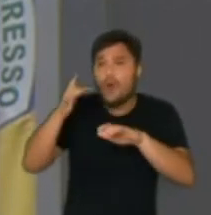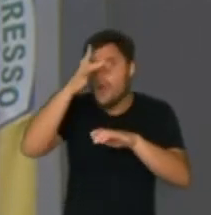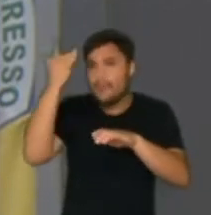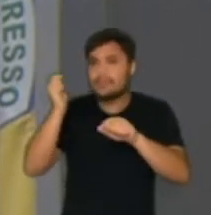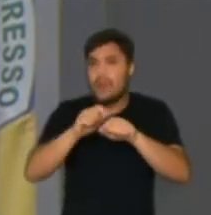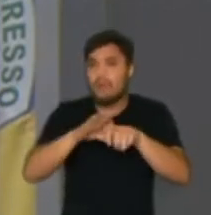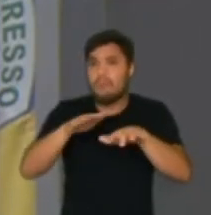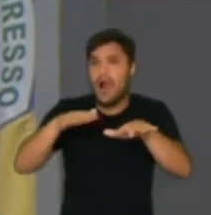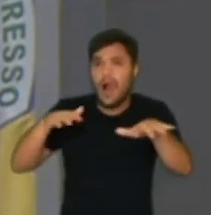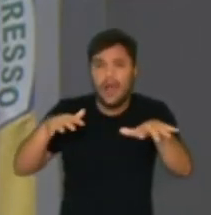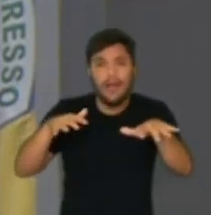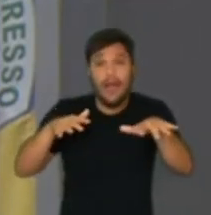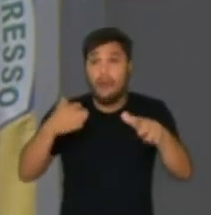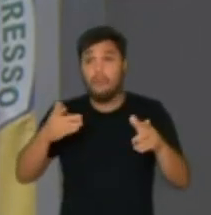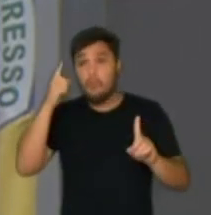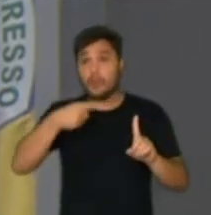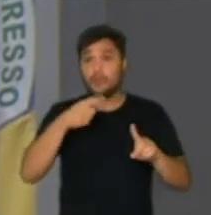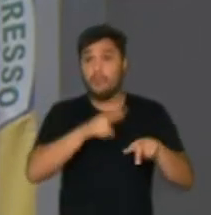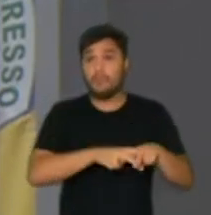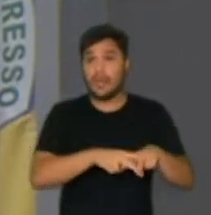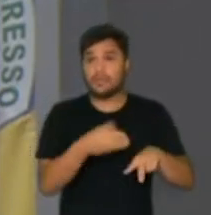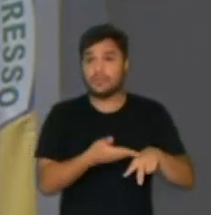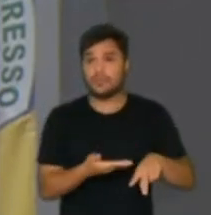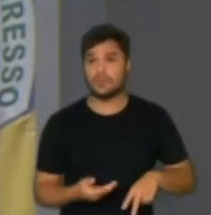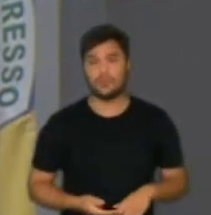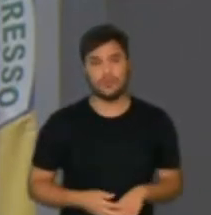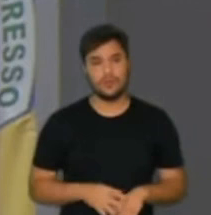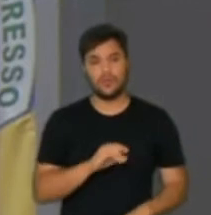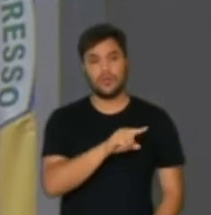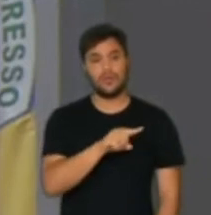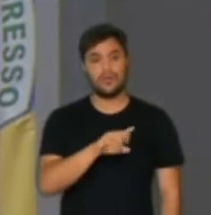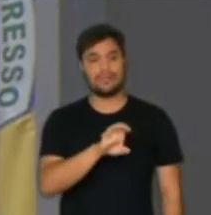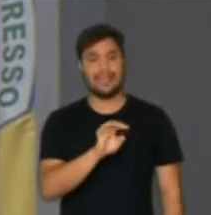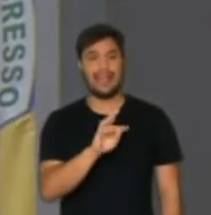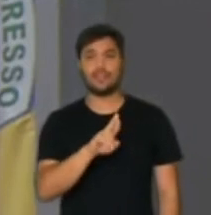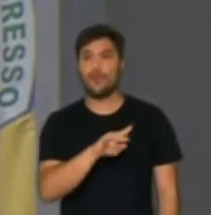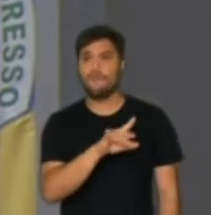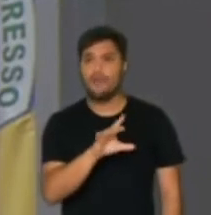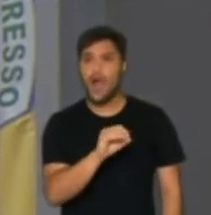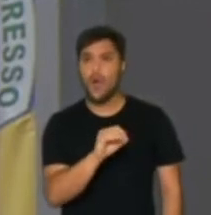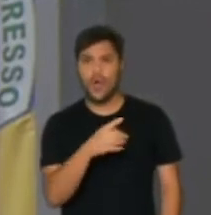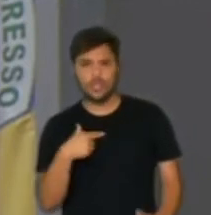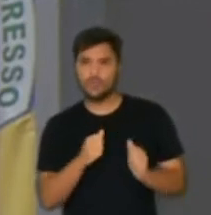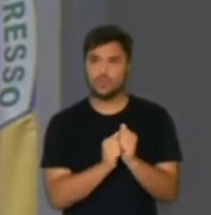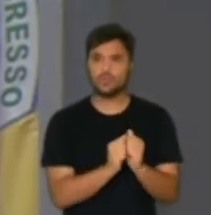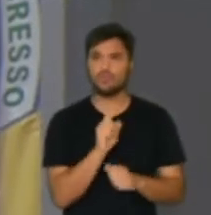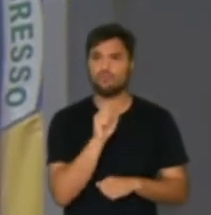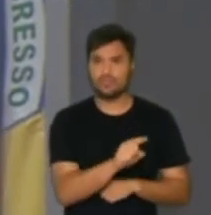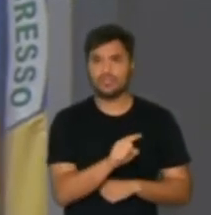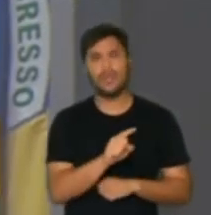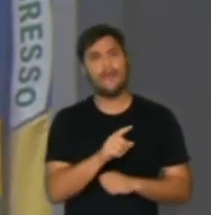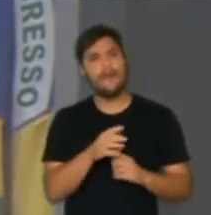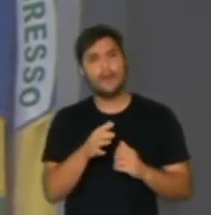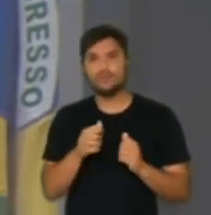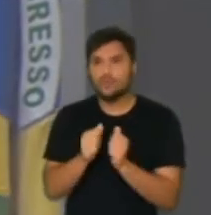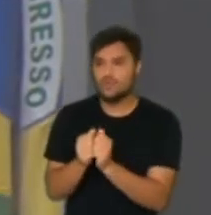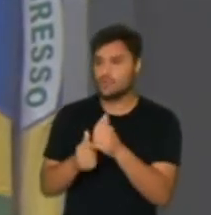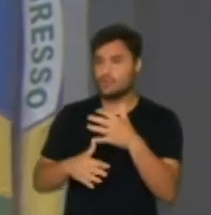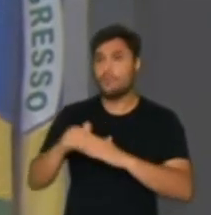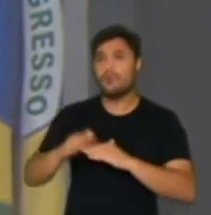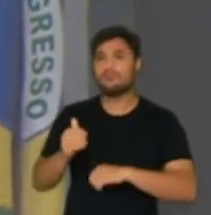tem sua prisão decretada. Zé Trovão, a gente está com você. Nós estamos com vocês, caminhoneiros.